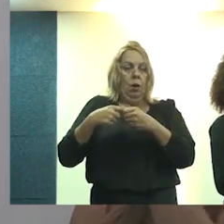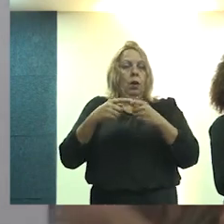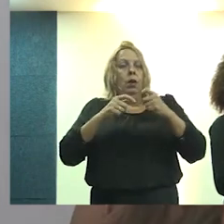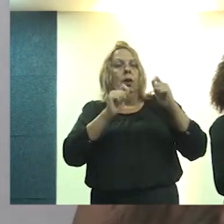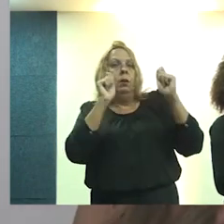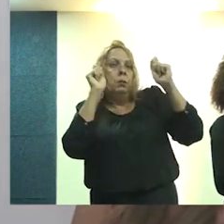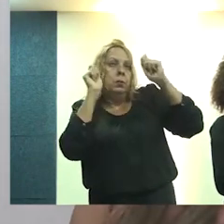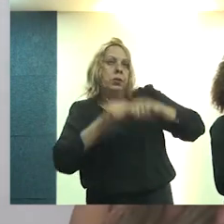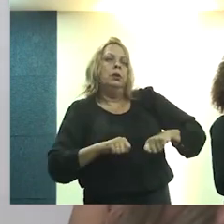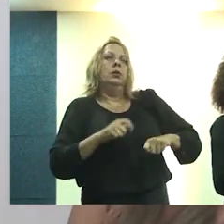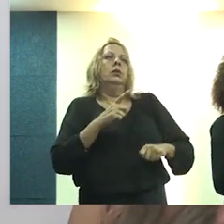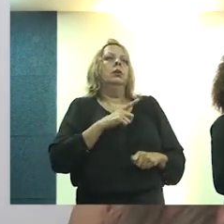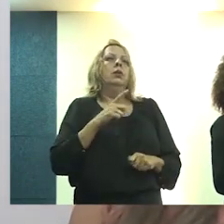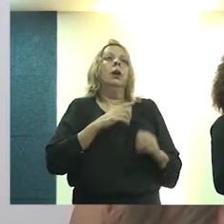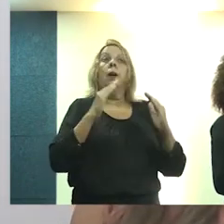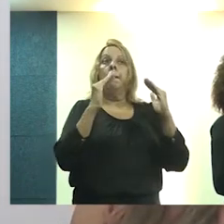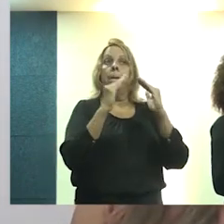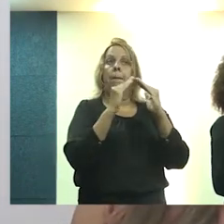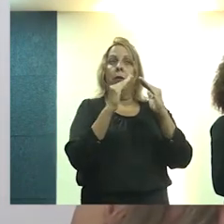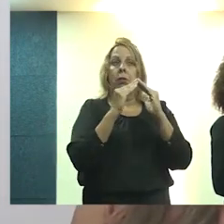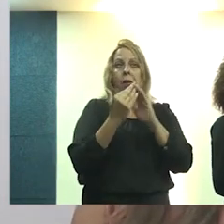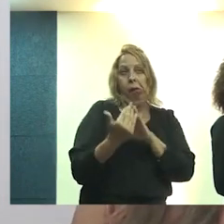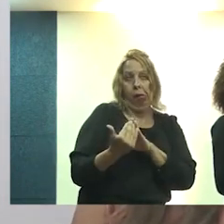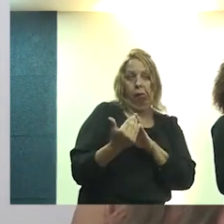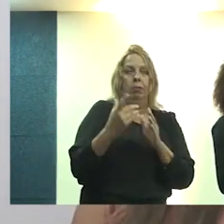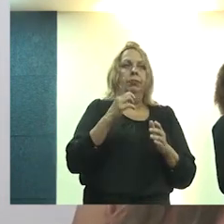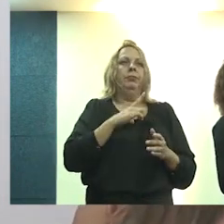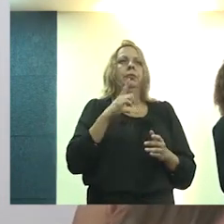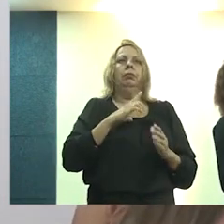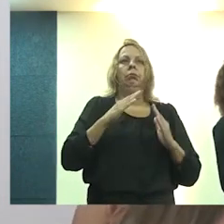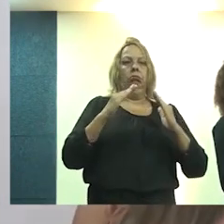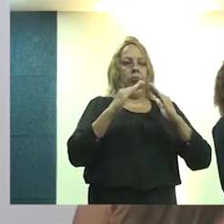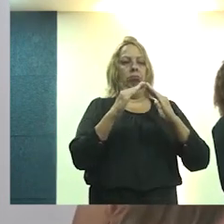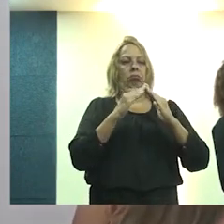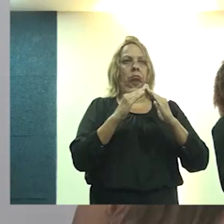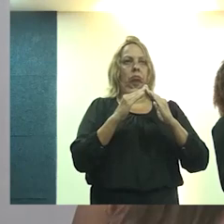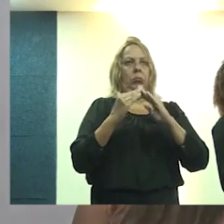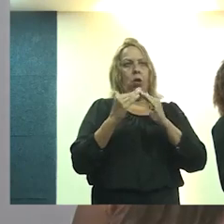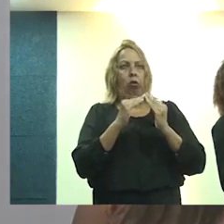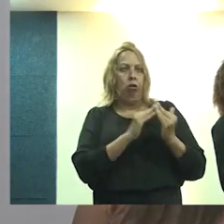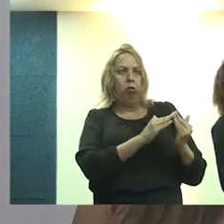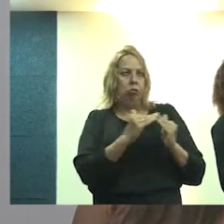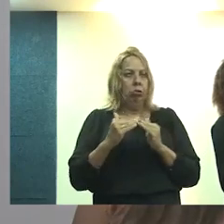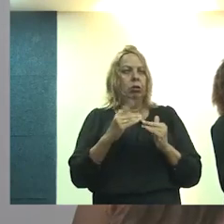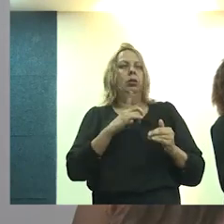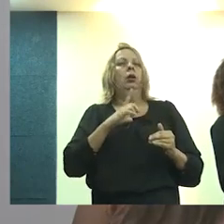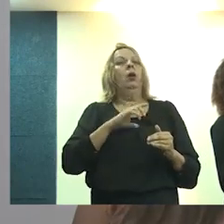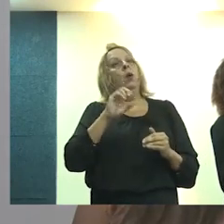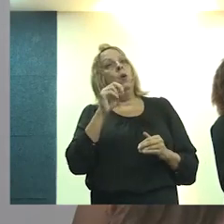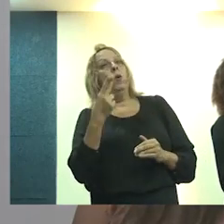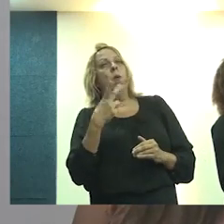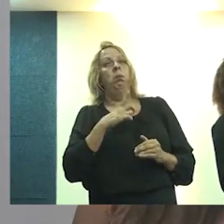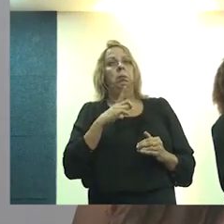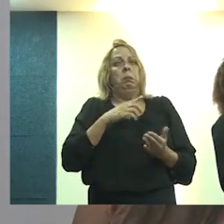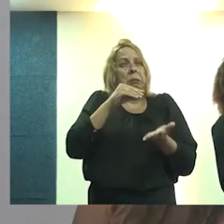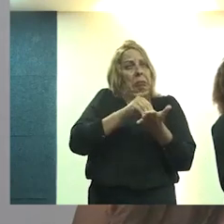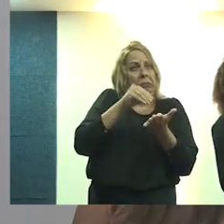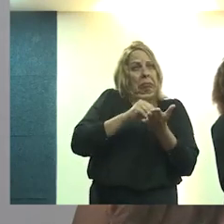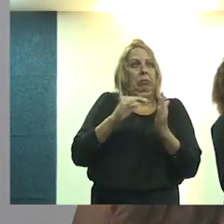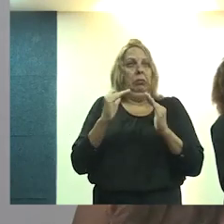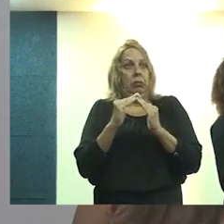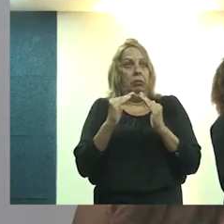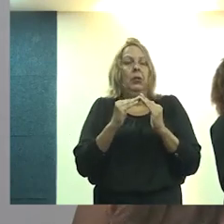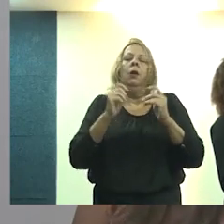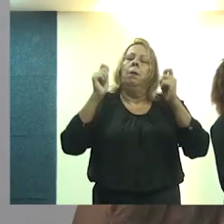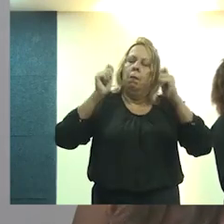condição de que a moradia precária, de que a submoradia, ou mesmo que o déficit habitacional